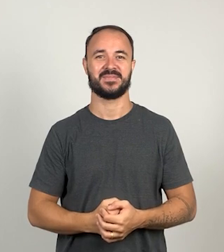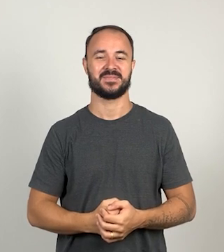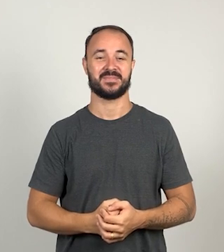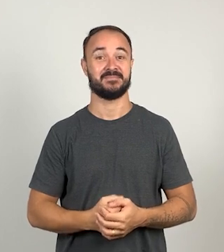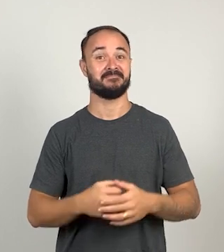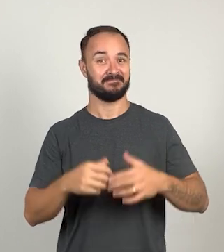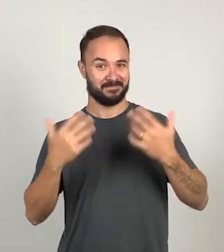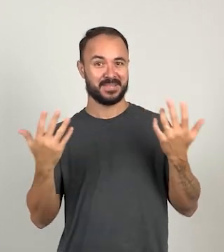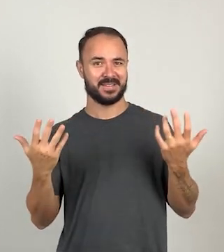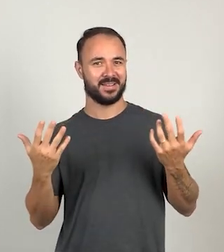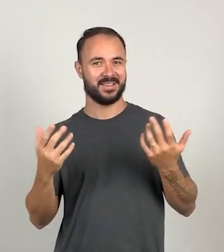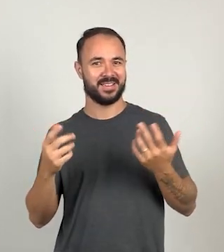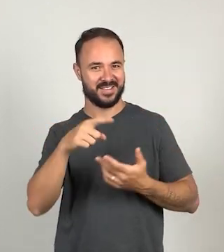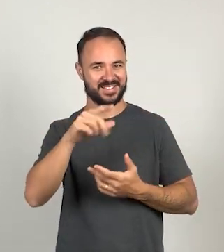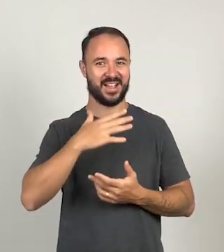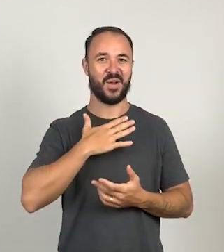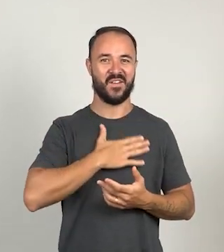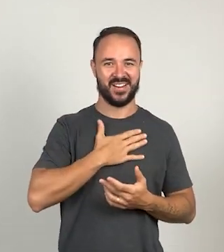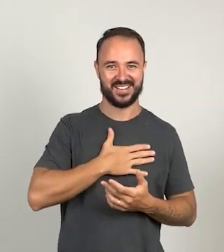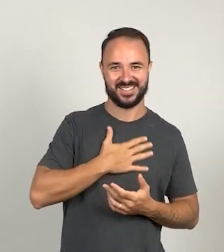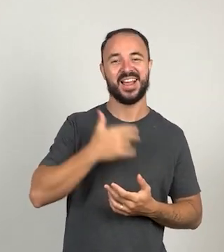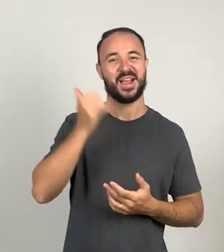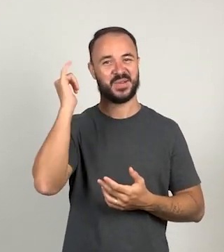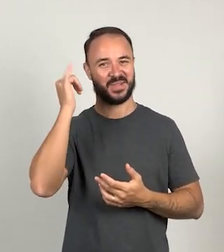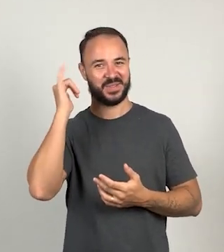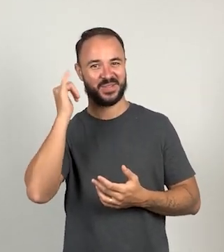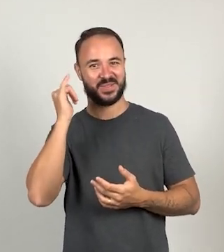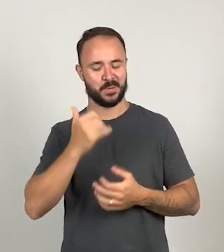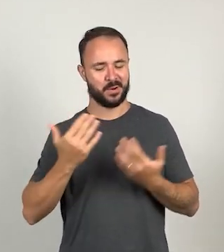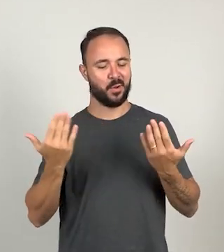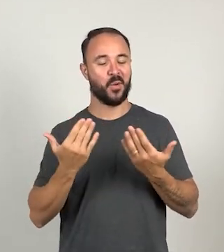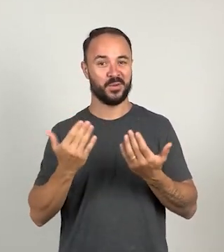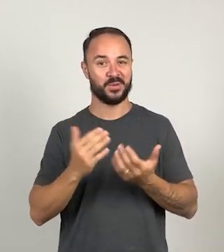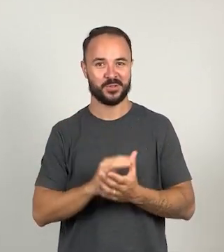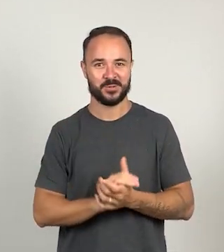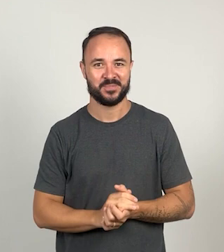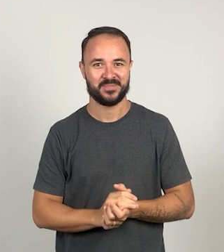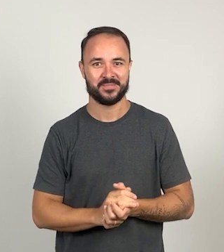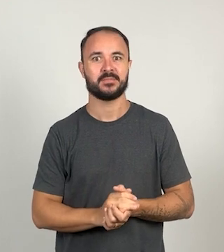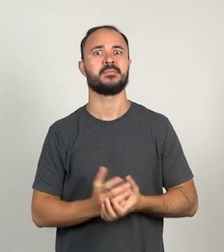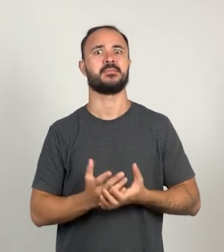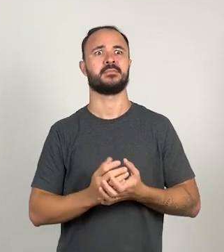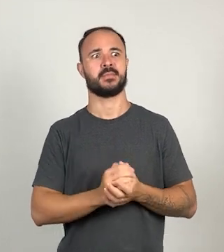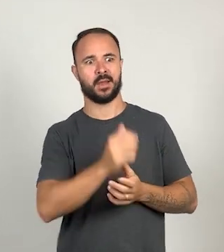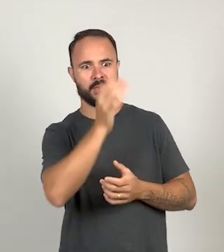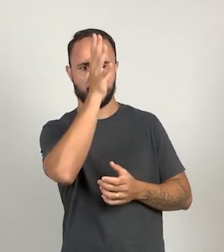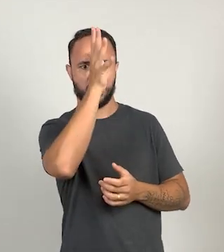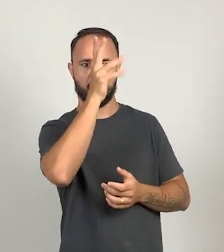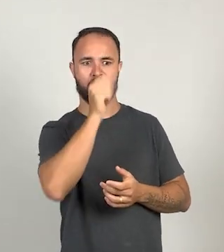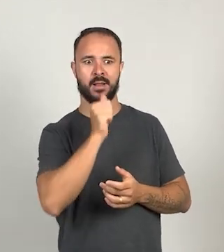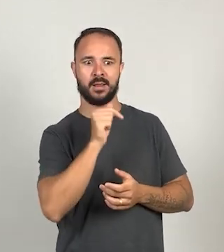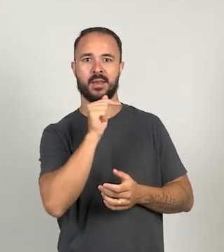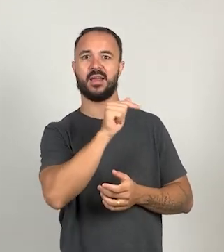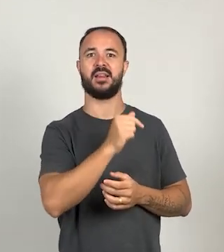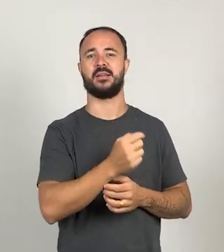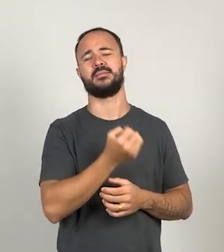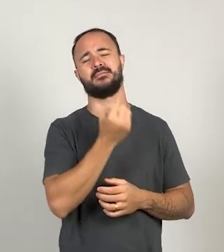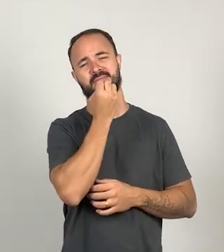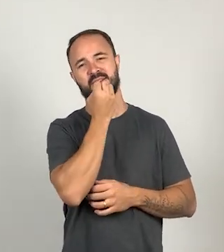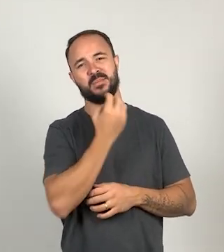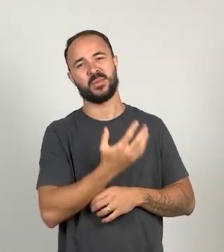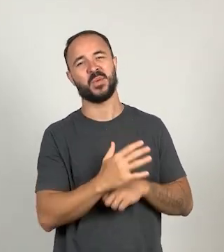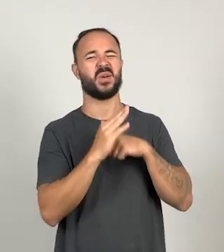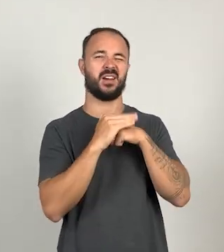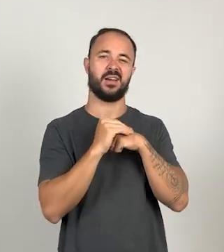E aí, crianças, gostaram da nossa história de hoje? Hum, Dona Galinha é muito boazinha.